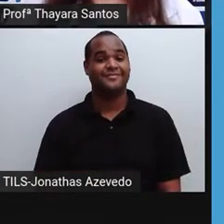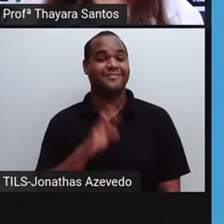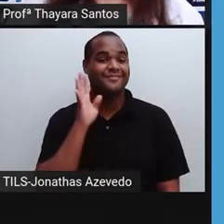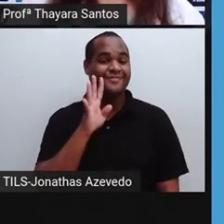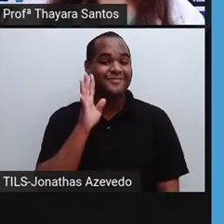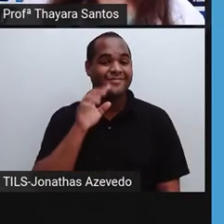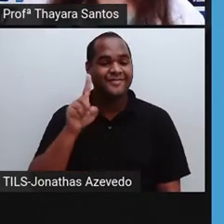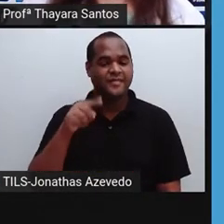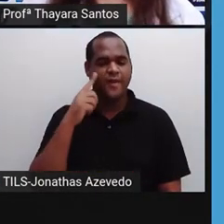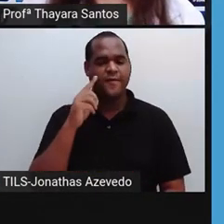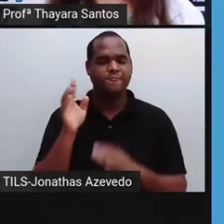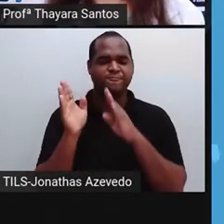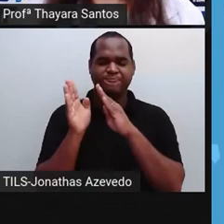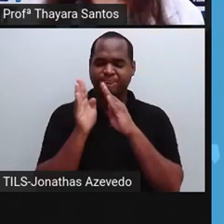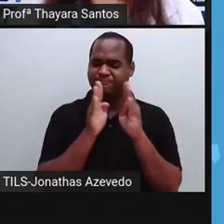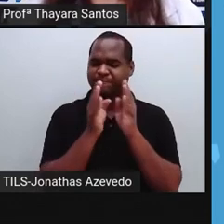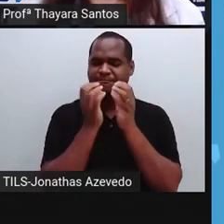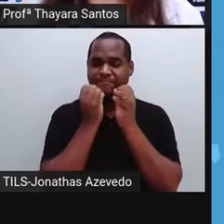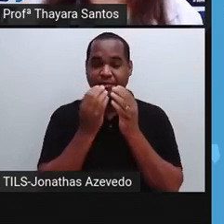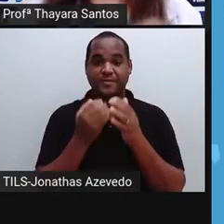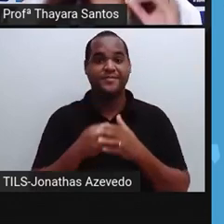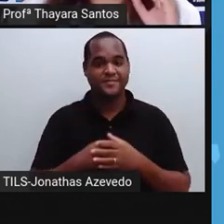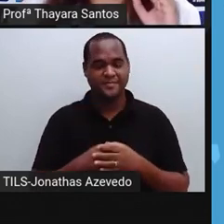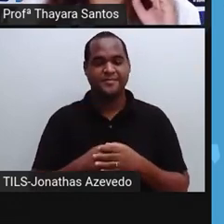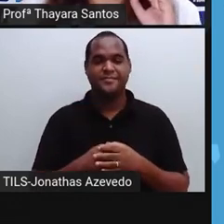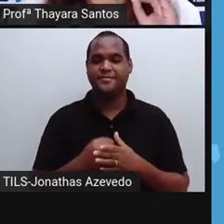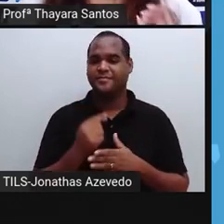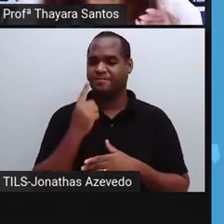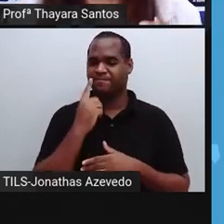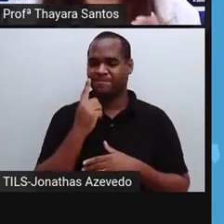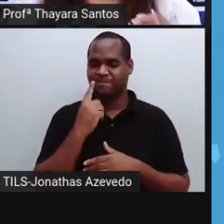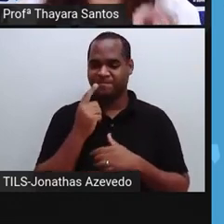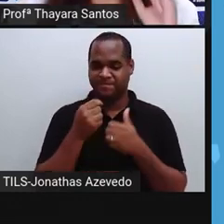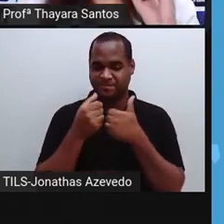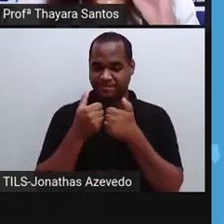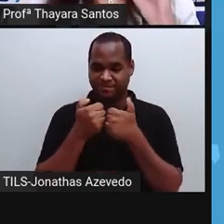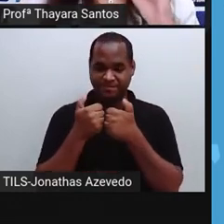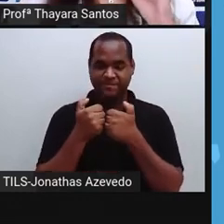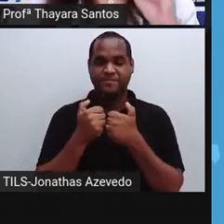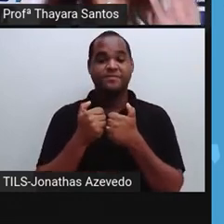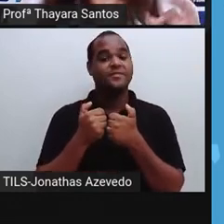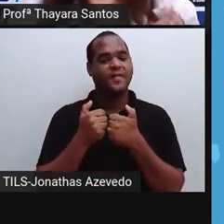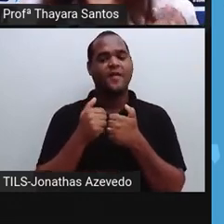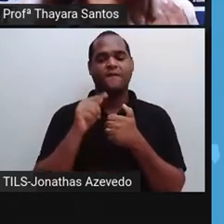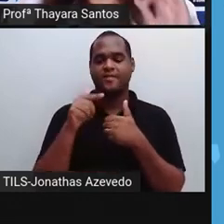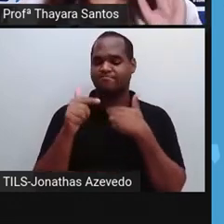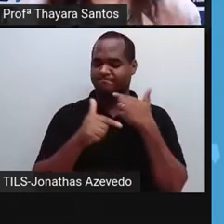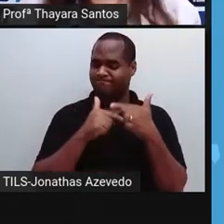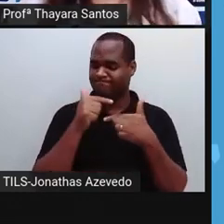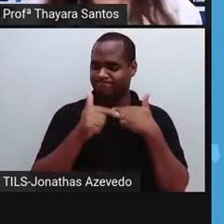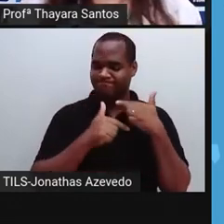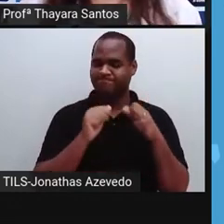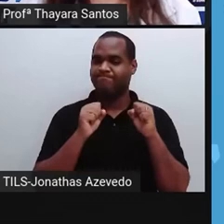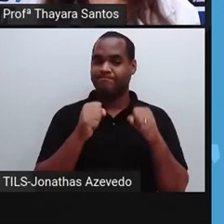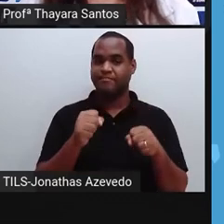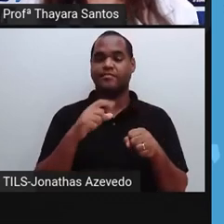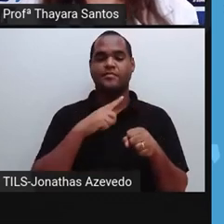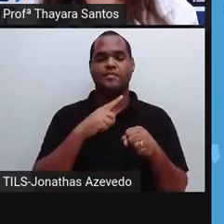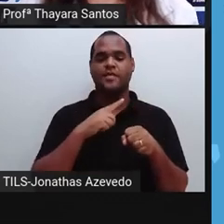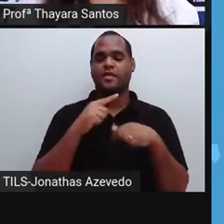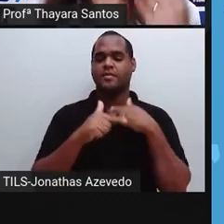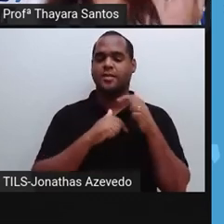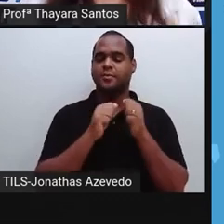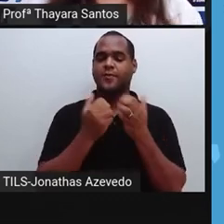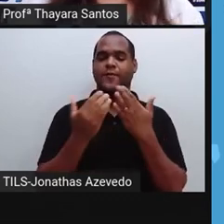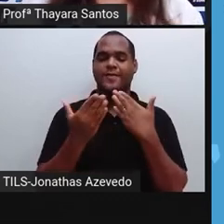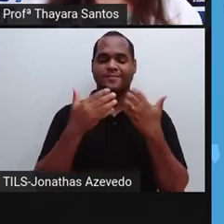né, gente? Tudo isso que a gente viu até agora. Agora, gente tem um joguinho para vocês trabalharem essas coisas que a gente conversou na aula de